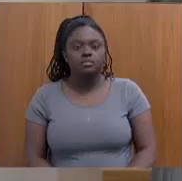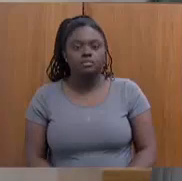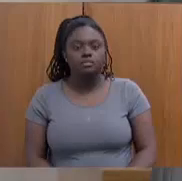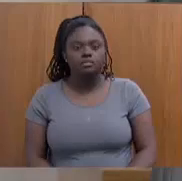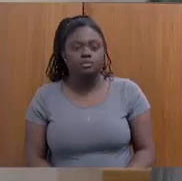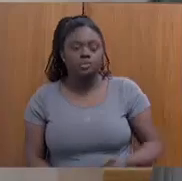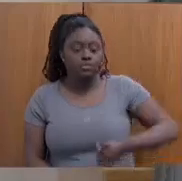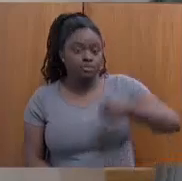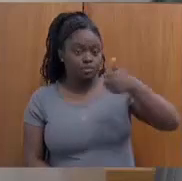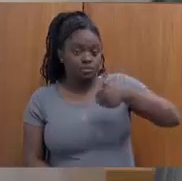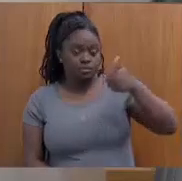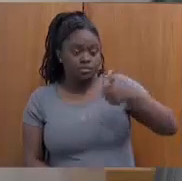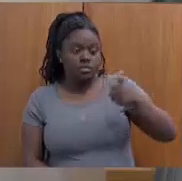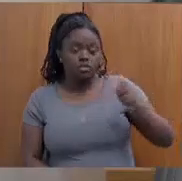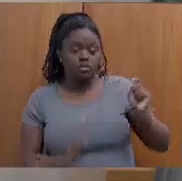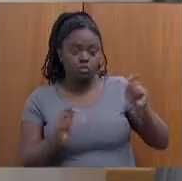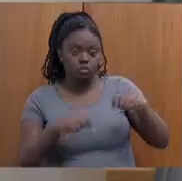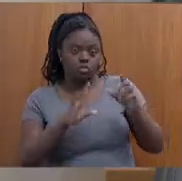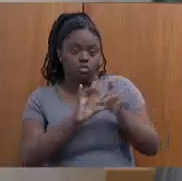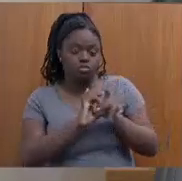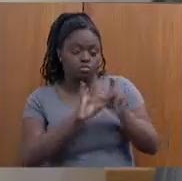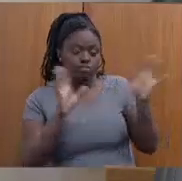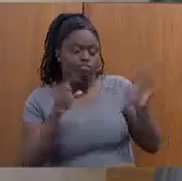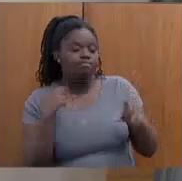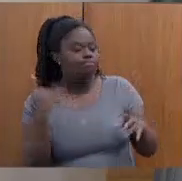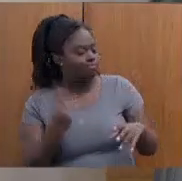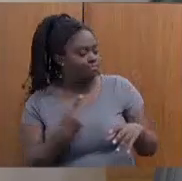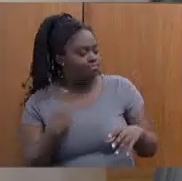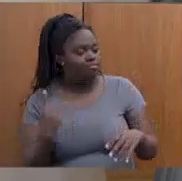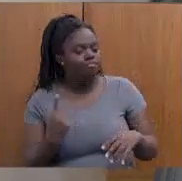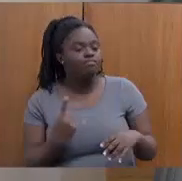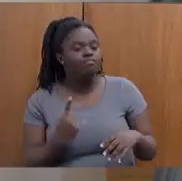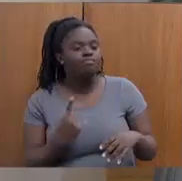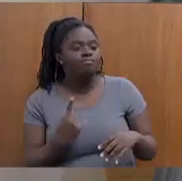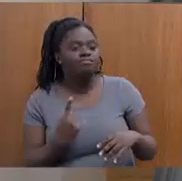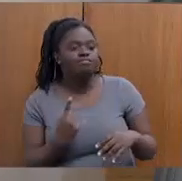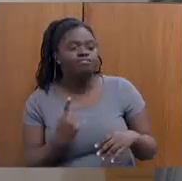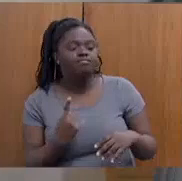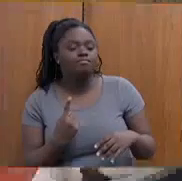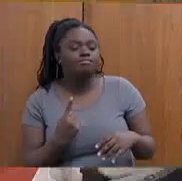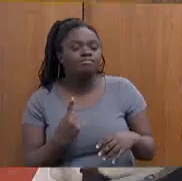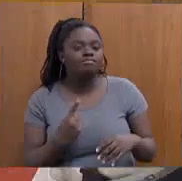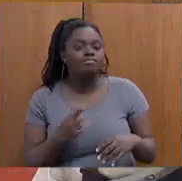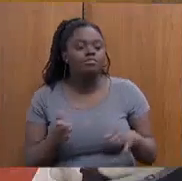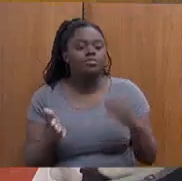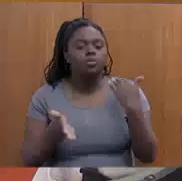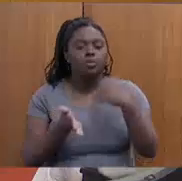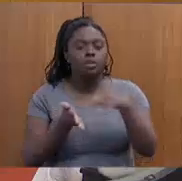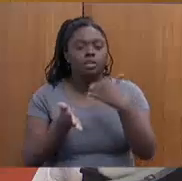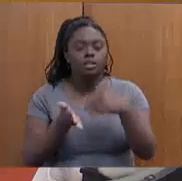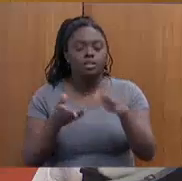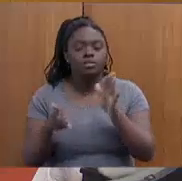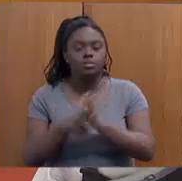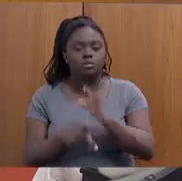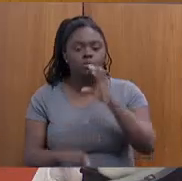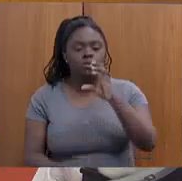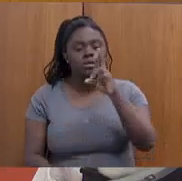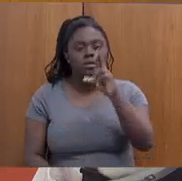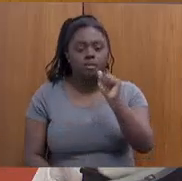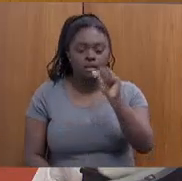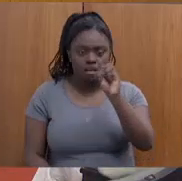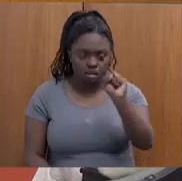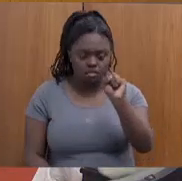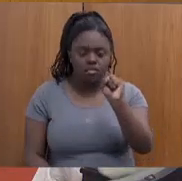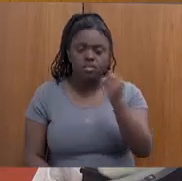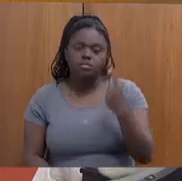Primeiro, a senhora podia, então, disponibilizar para a gente, não é, do Hírio? Isso O endereço dos CRAS, porque eu